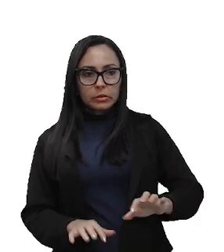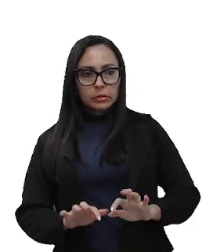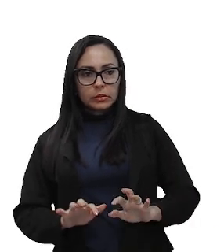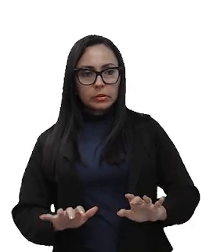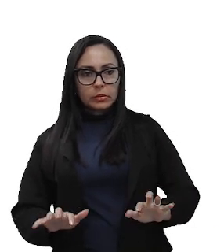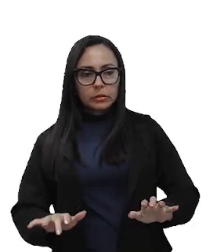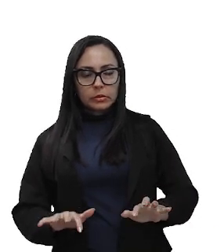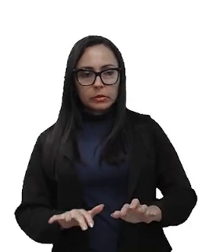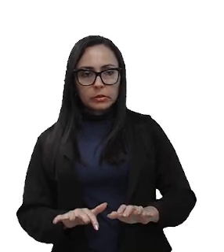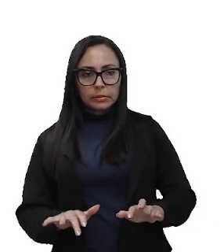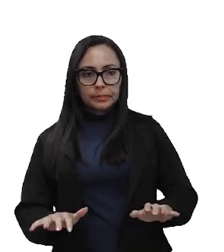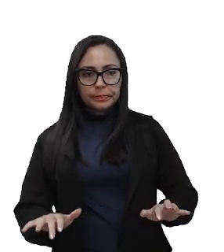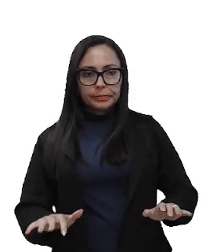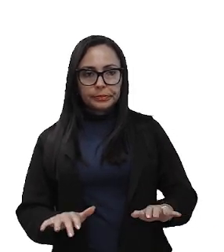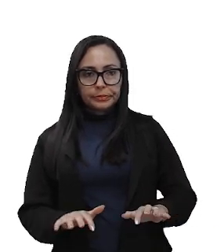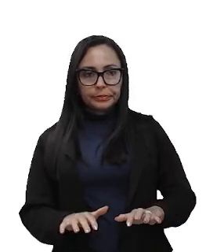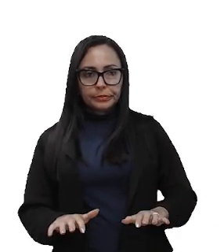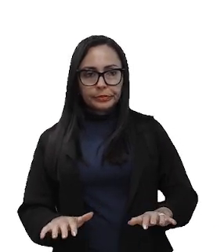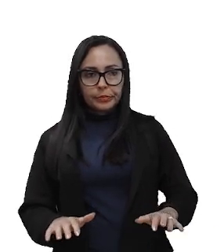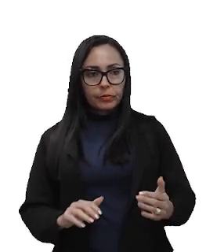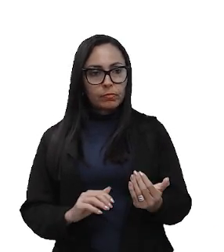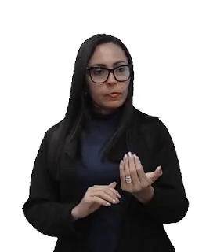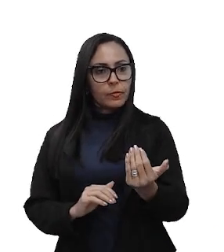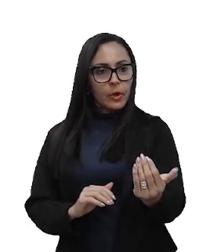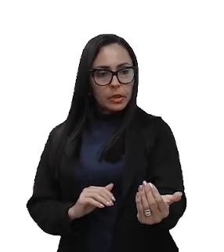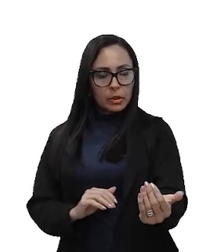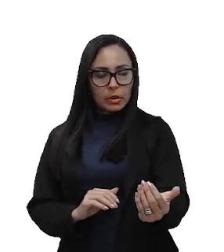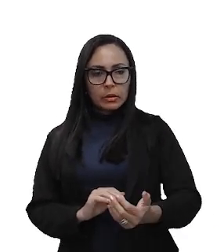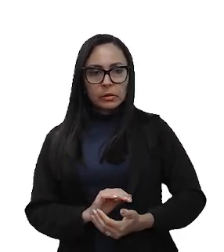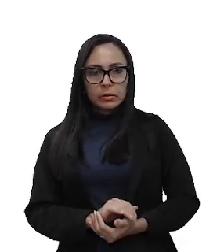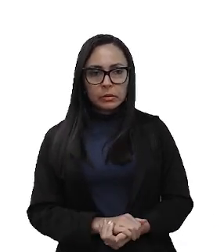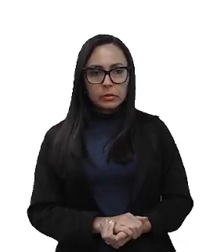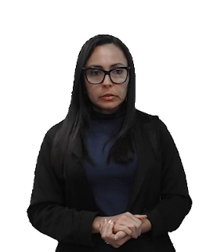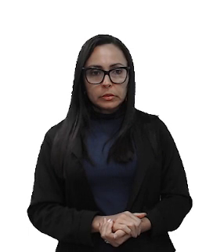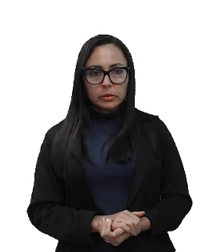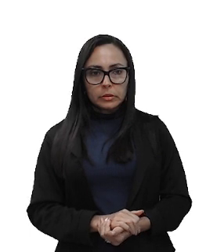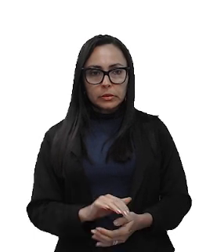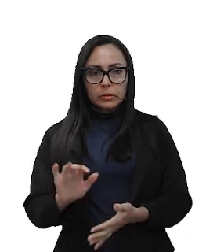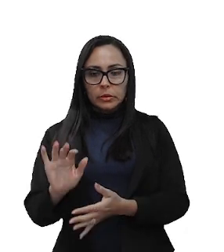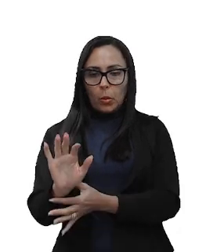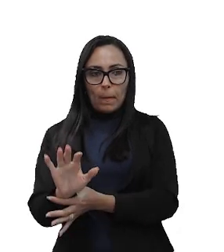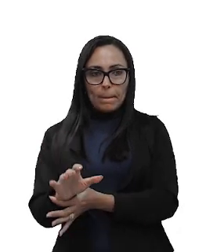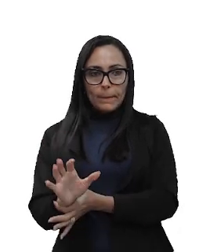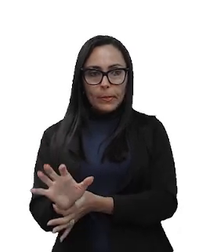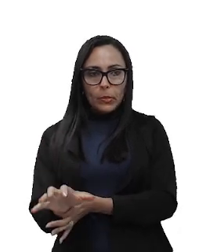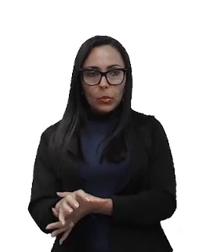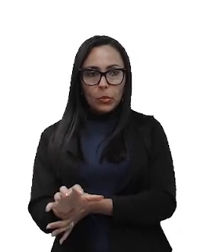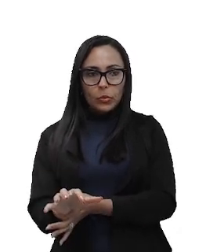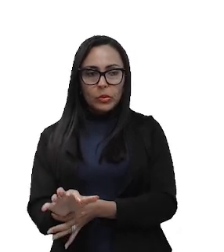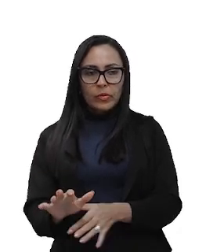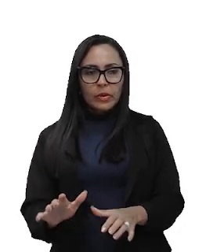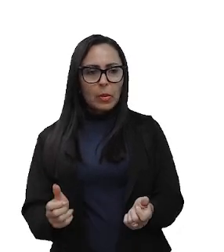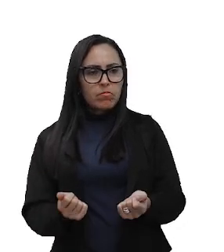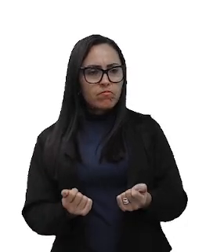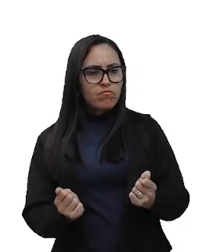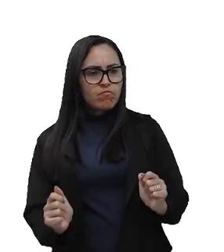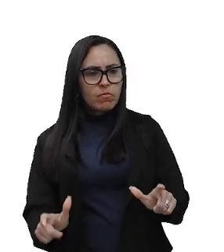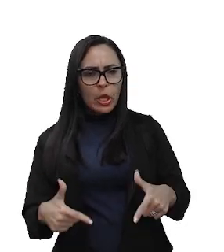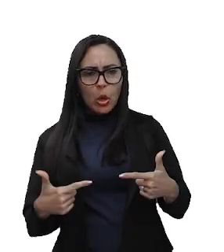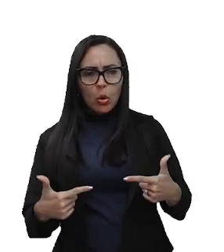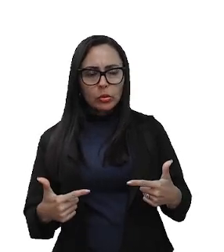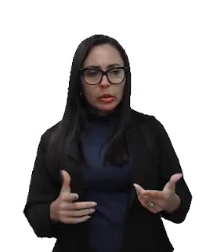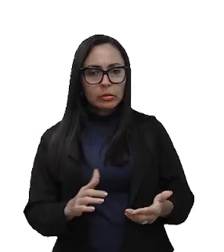diretamente à sua frente. E o punho deve estar em uma posição neutra sem dobrar,